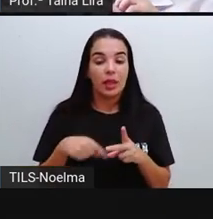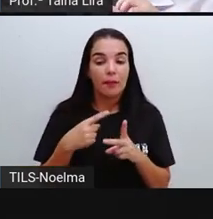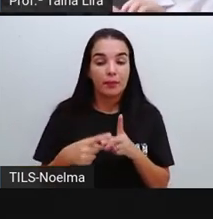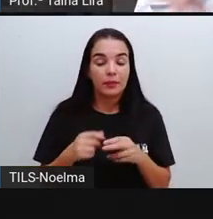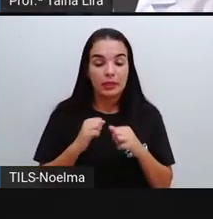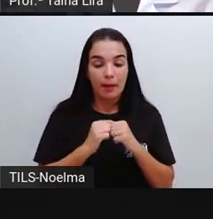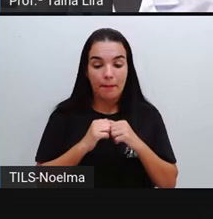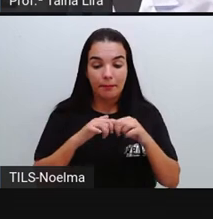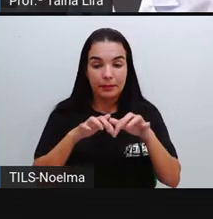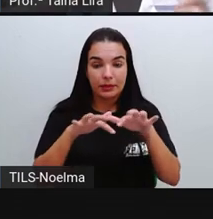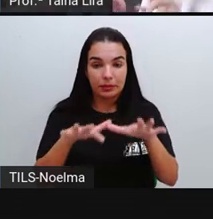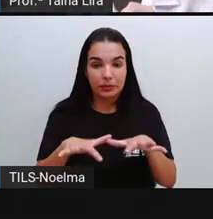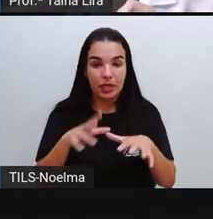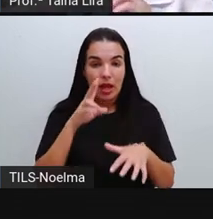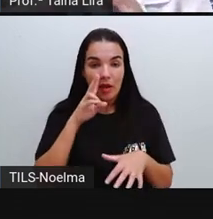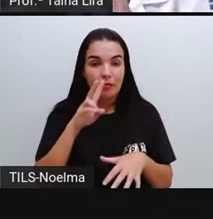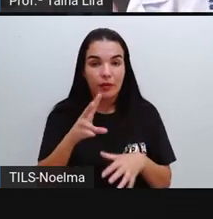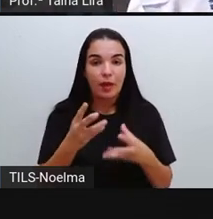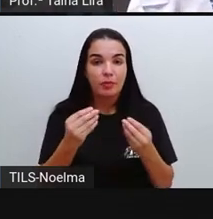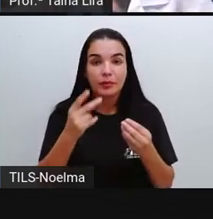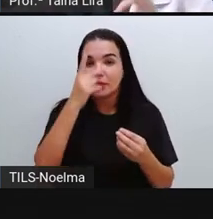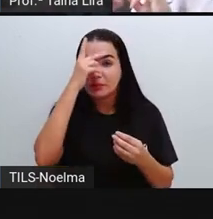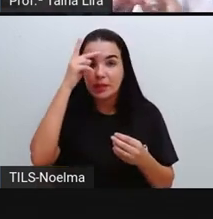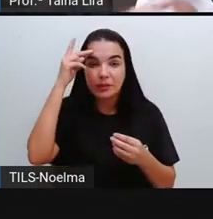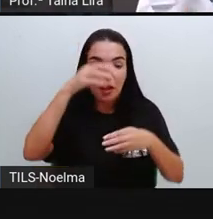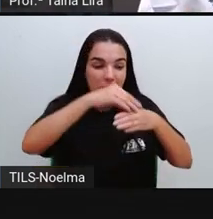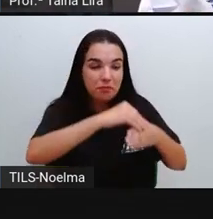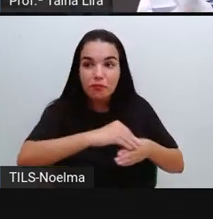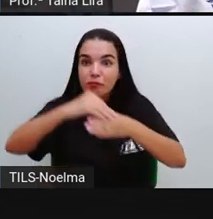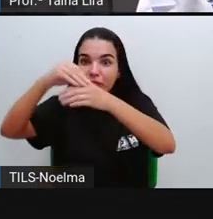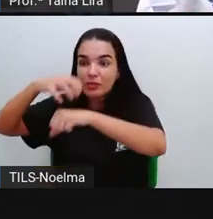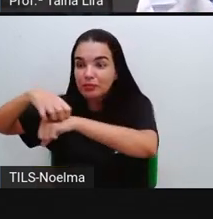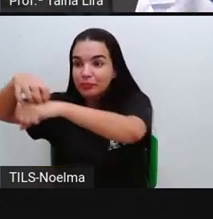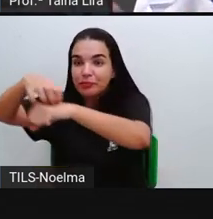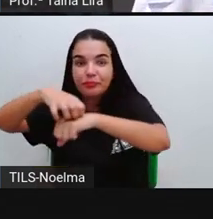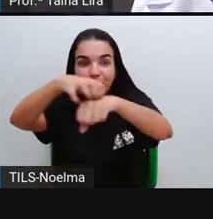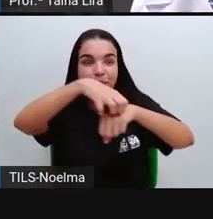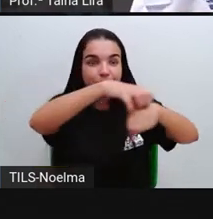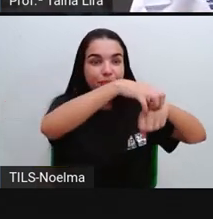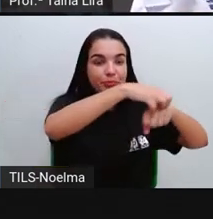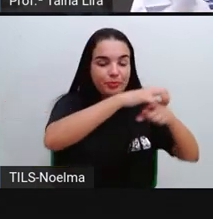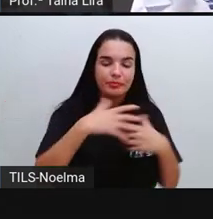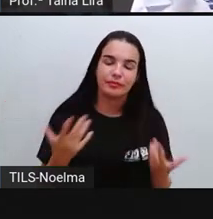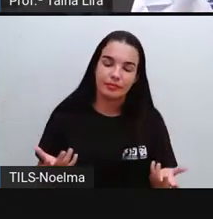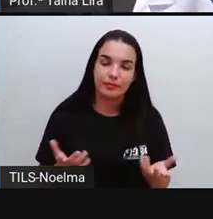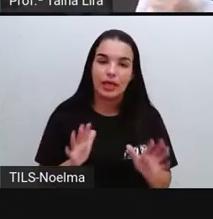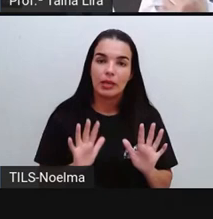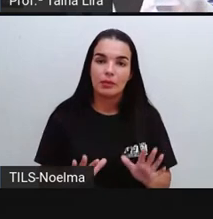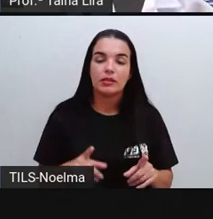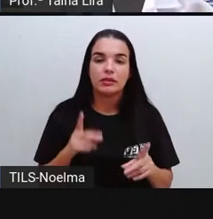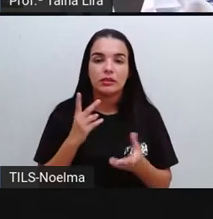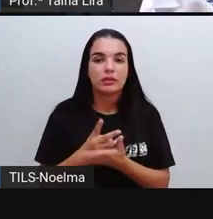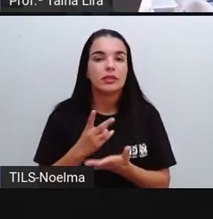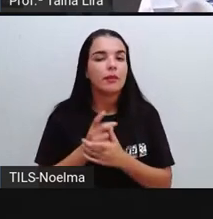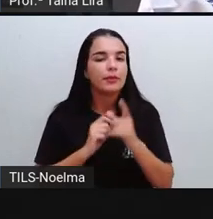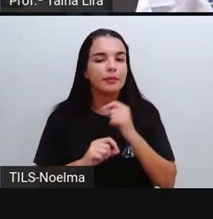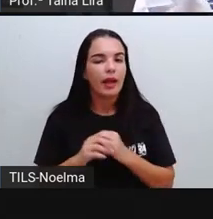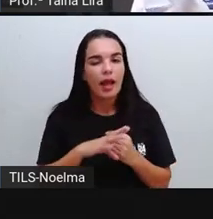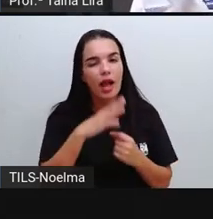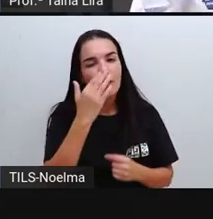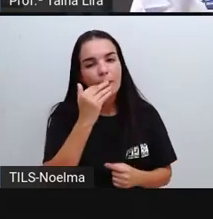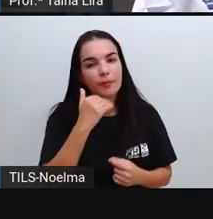a gente vê vários entregadores, né? De alimentos aí na rua e nem sempre as comidas que nós